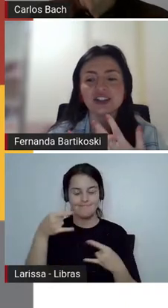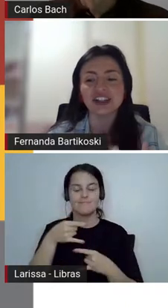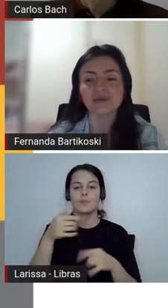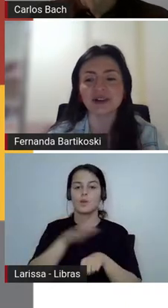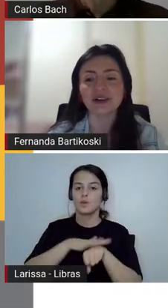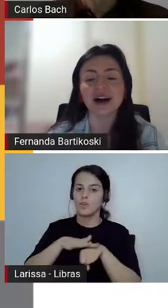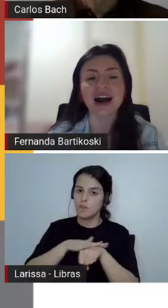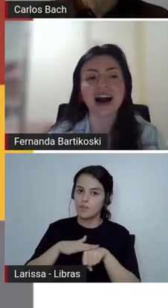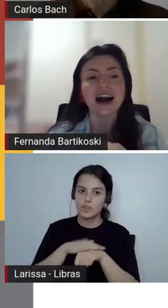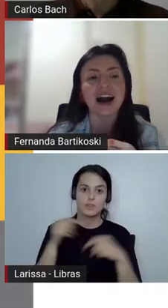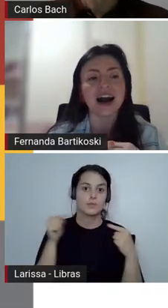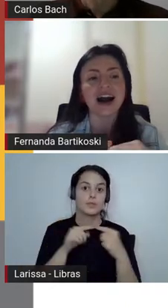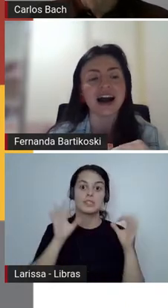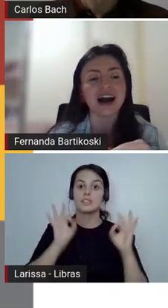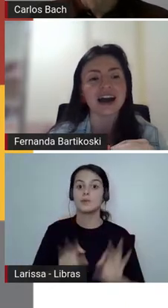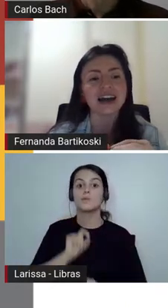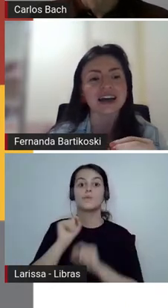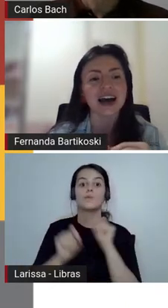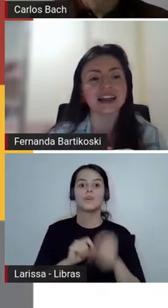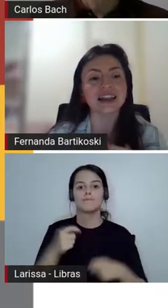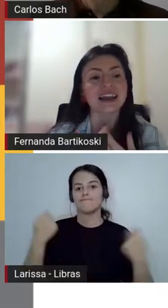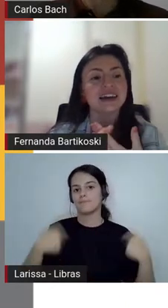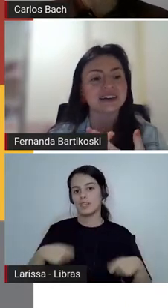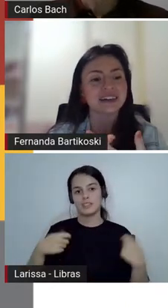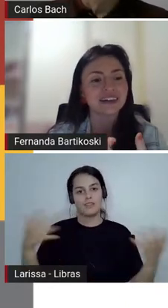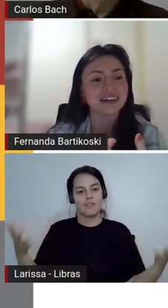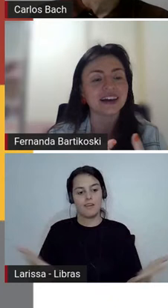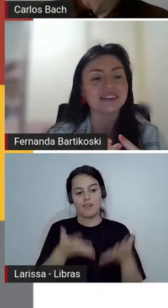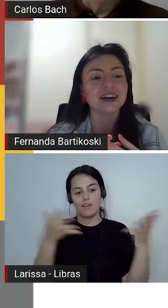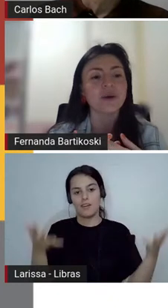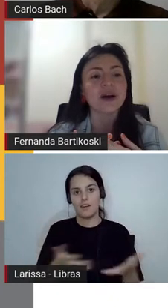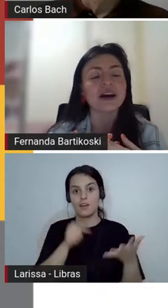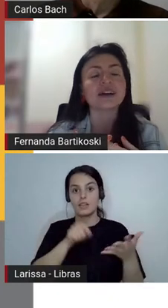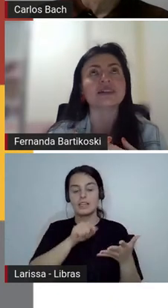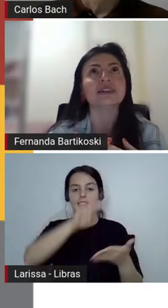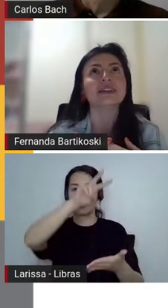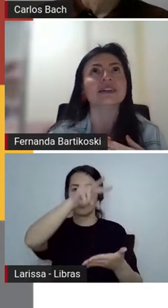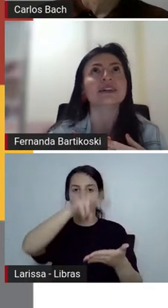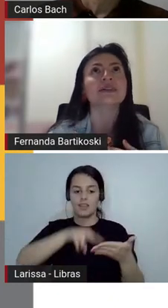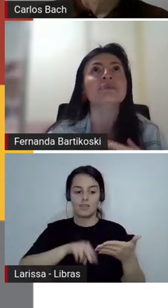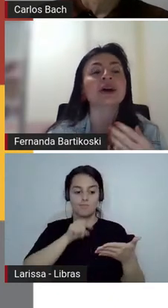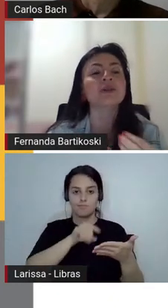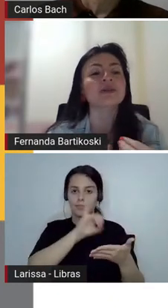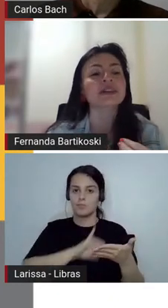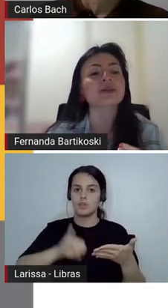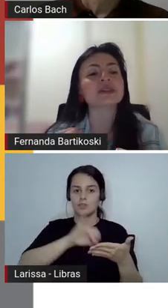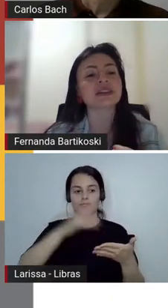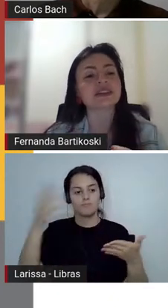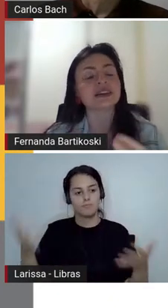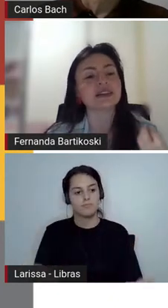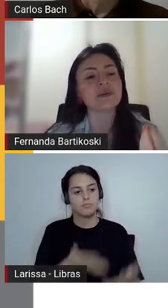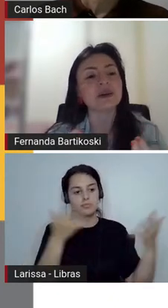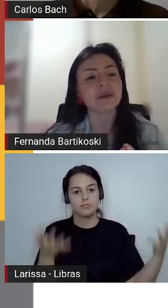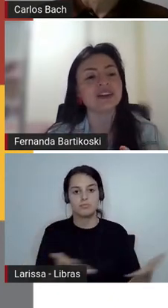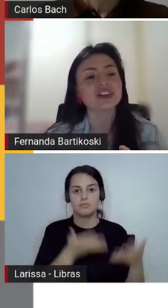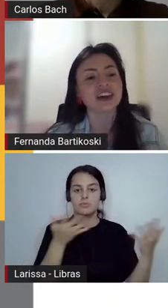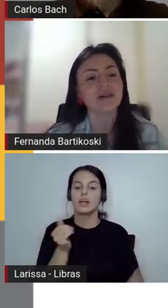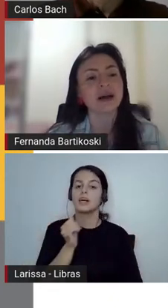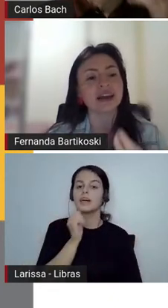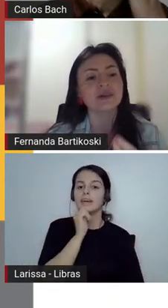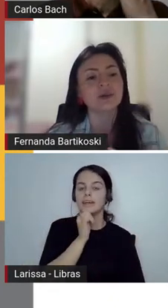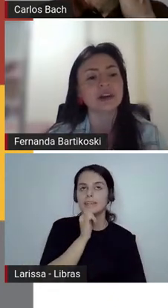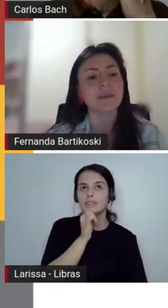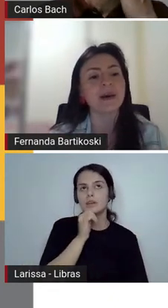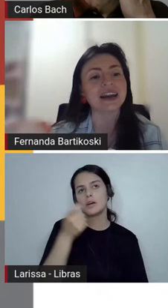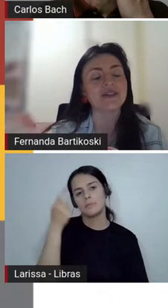Esse estímulo a ler. Então, não ter sempre em mente